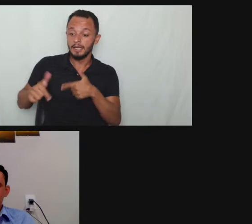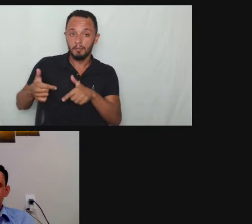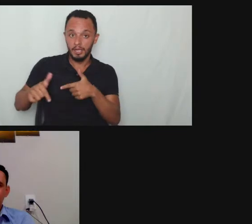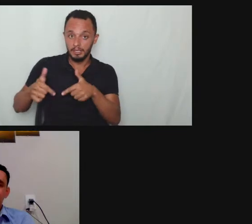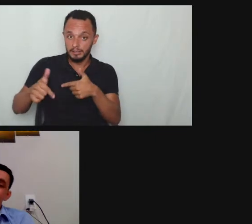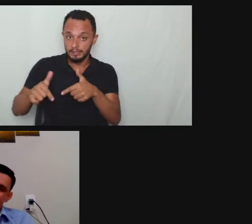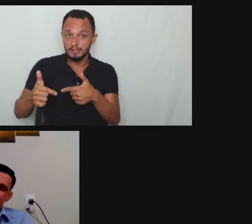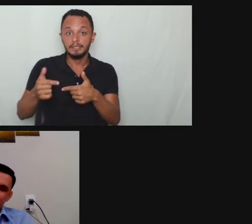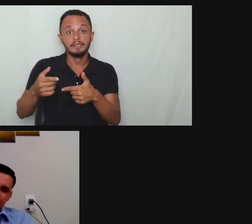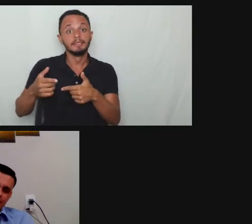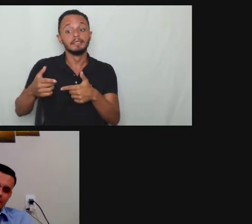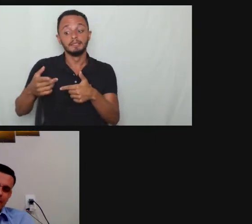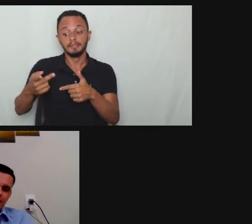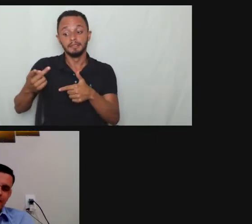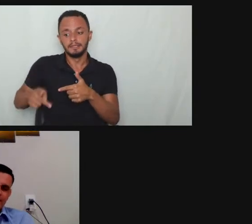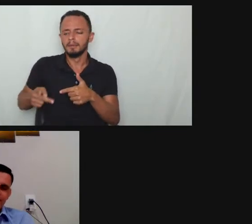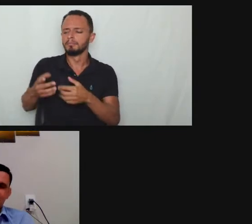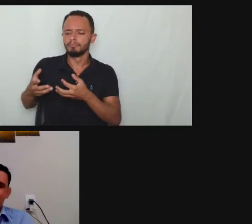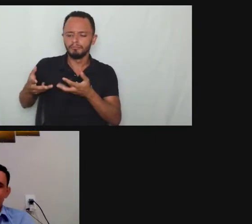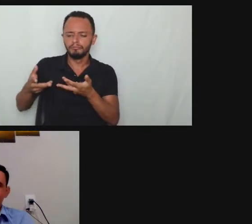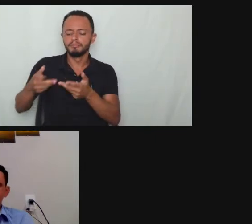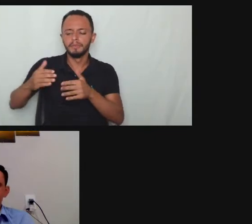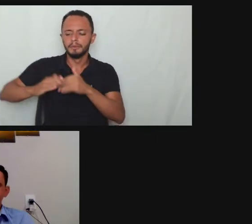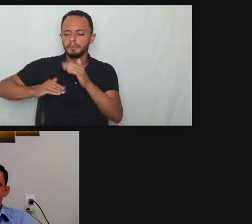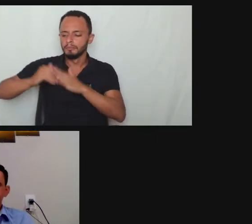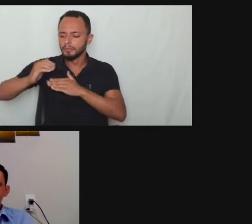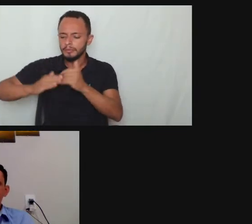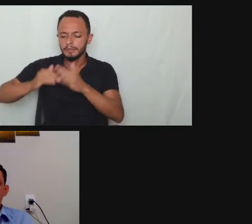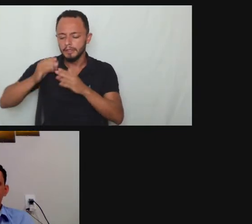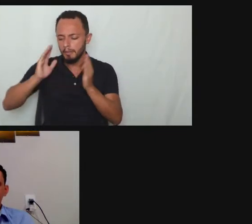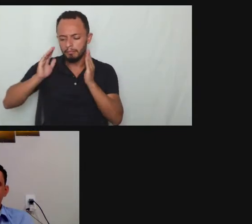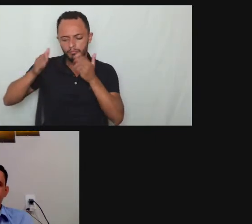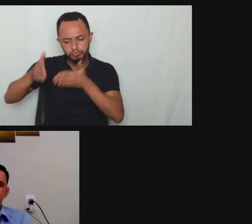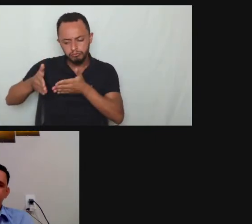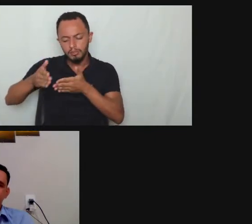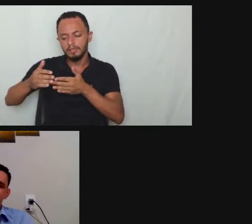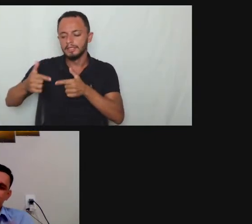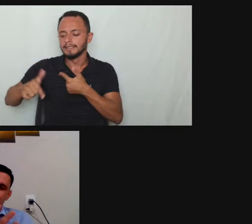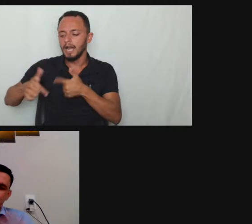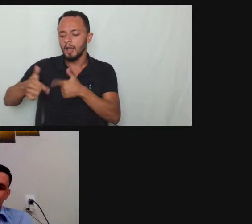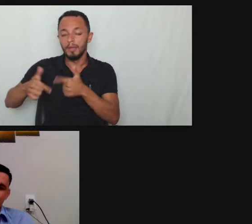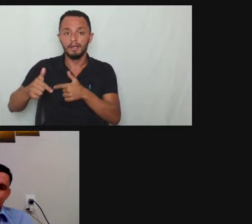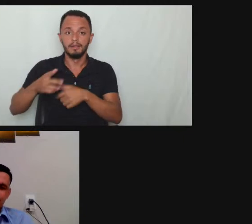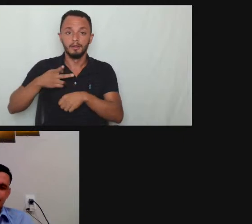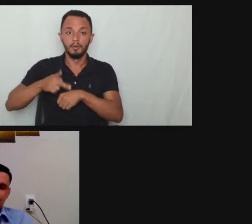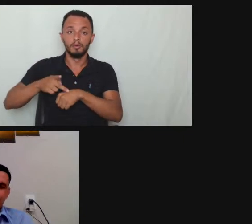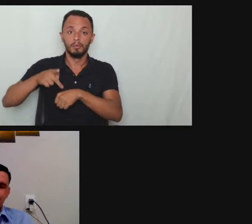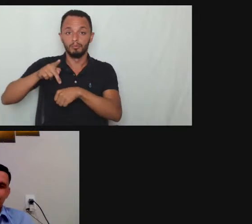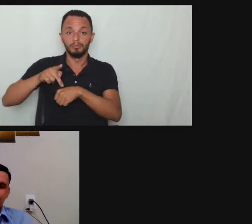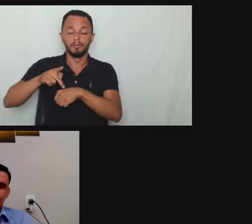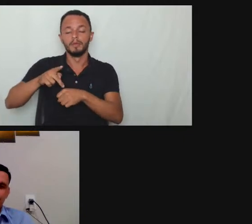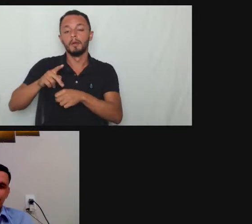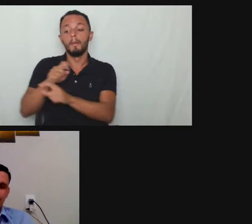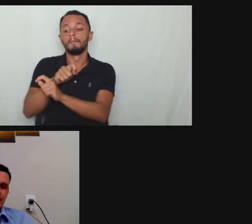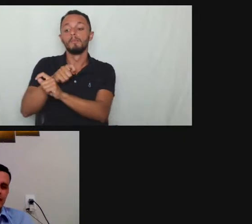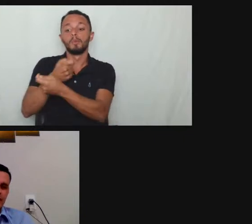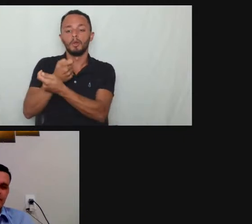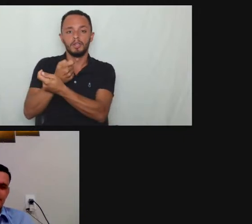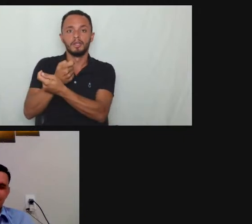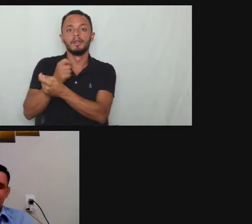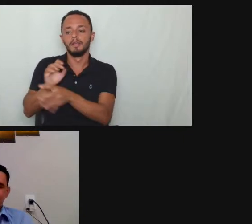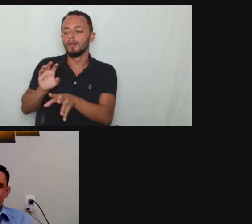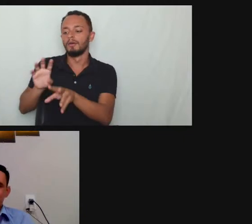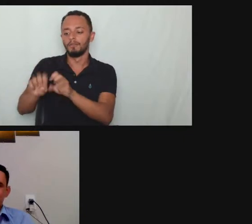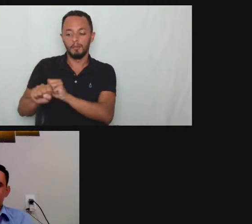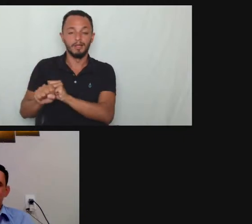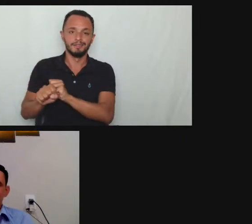anos predominantemente nessa seara né formado pela PUC Minas e o doutor Thiago já comentou contemporâneo